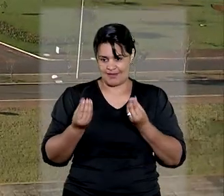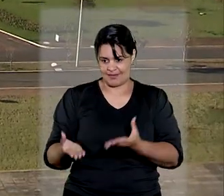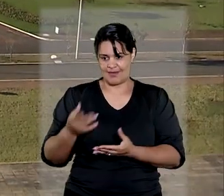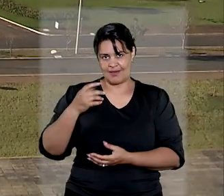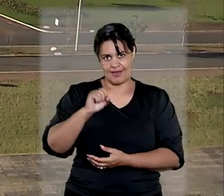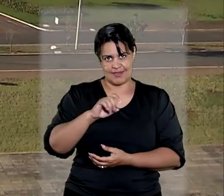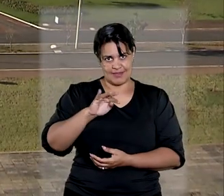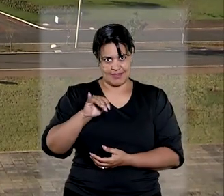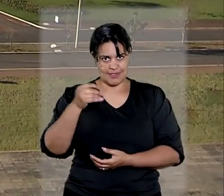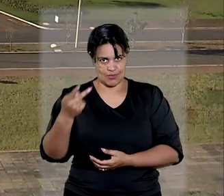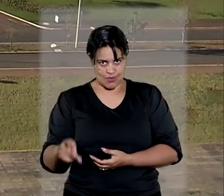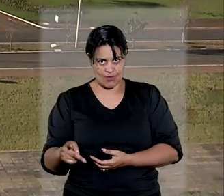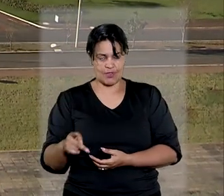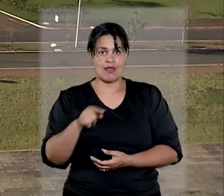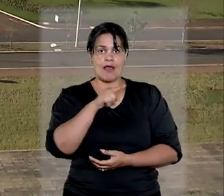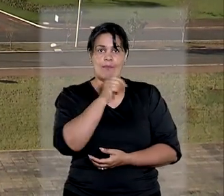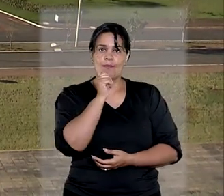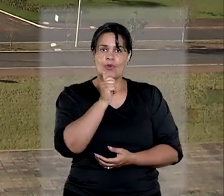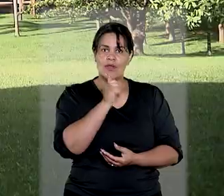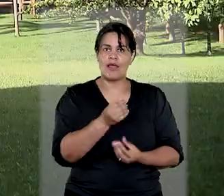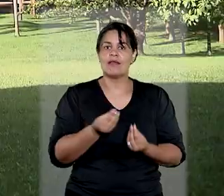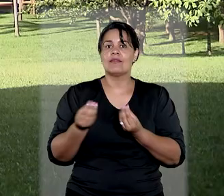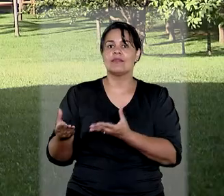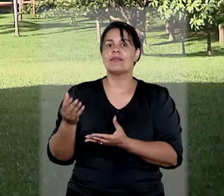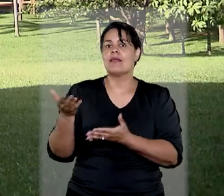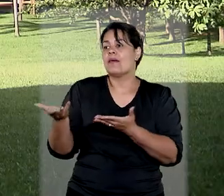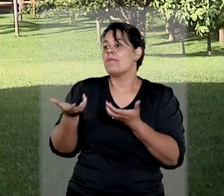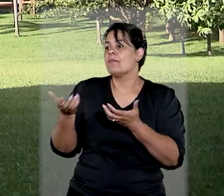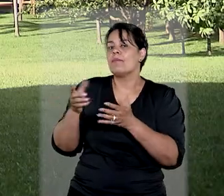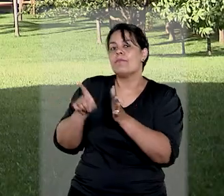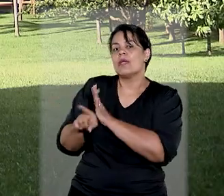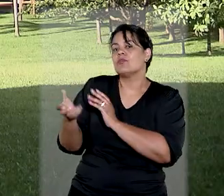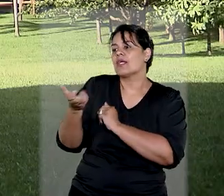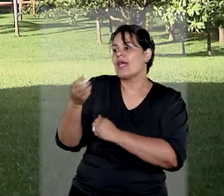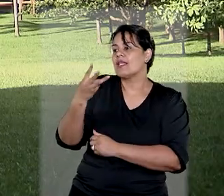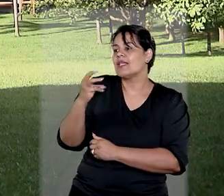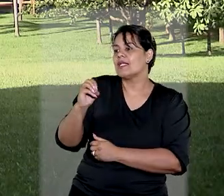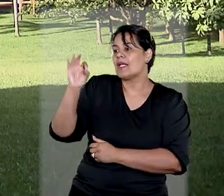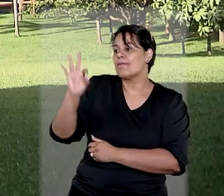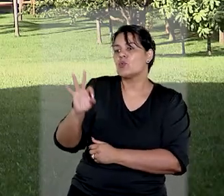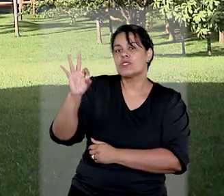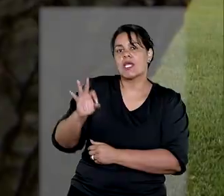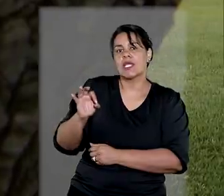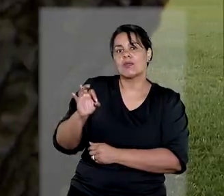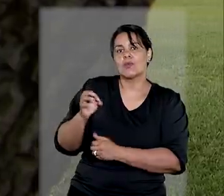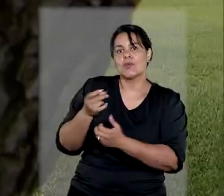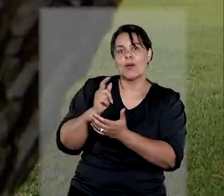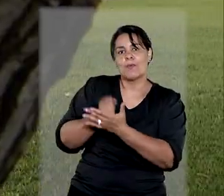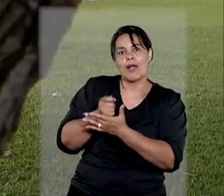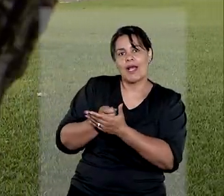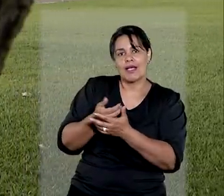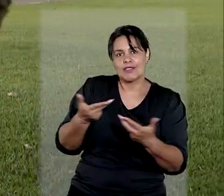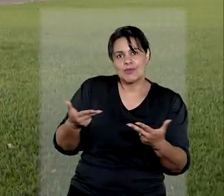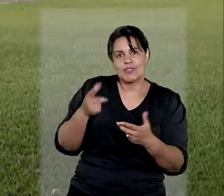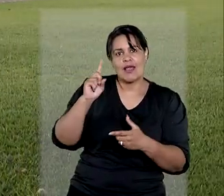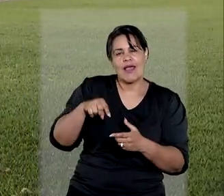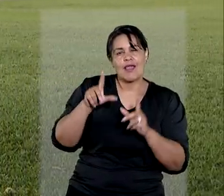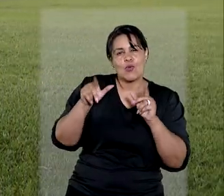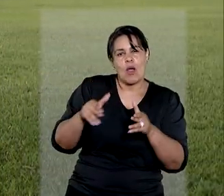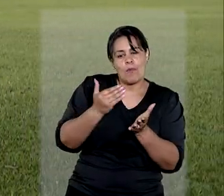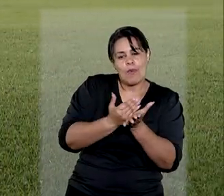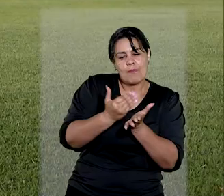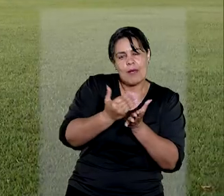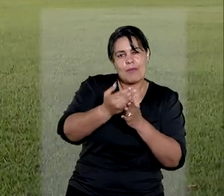STJ, a mulher ofereceu 30% dos rendimentos como aposentada e pensionista, equivalente a um pagamento